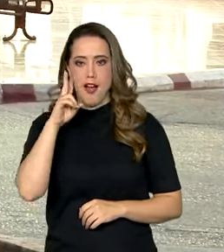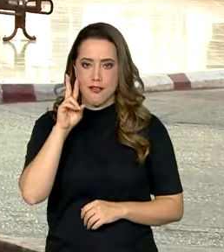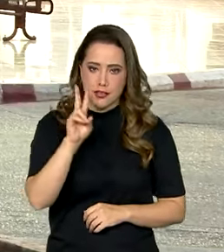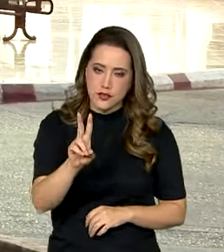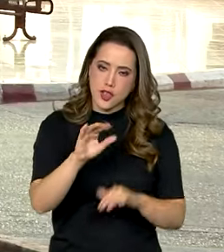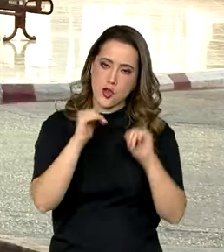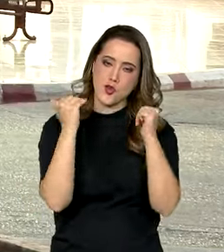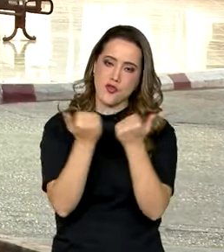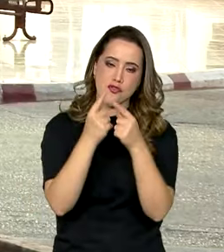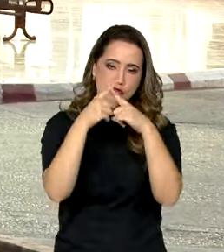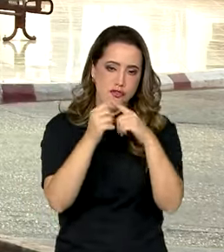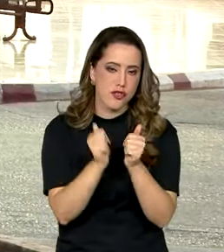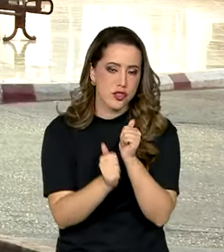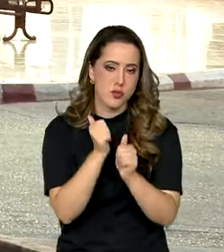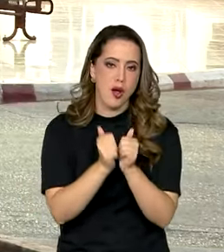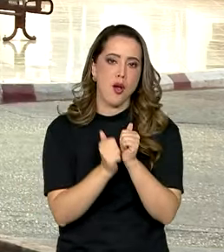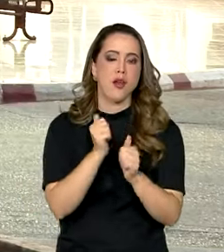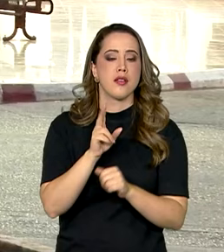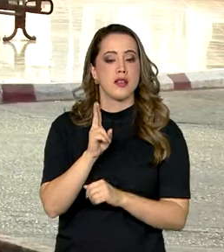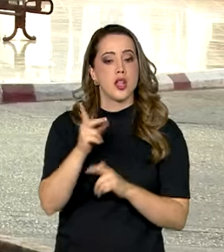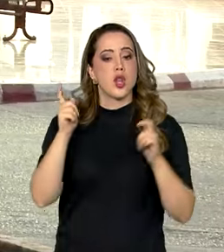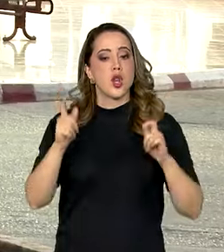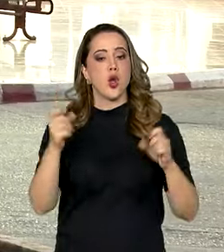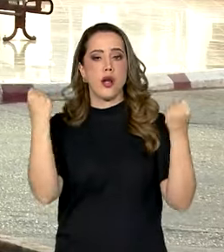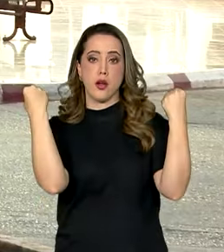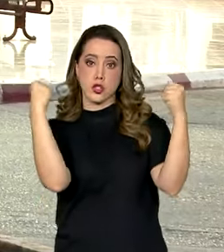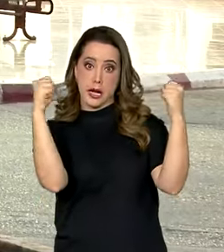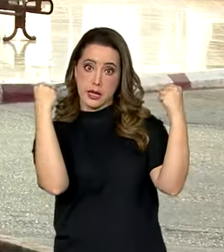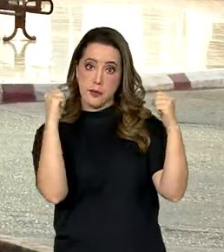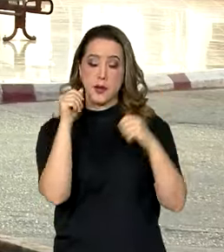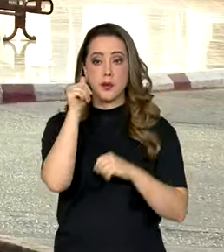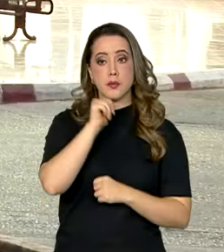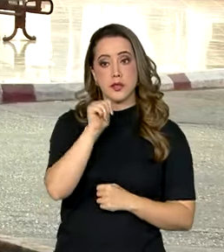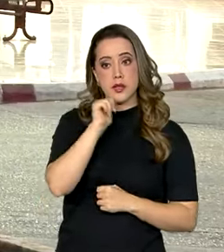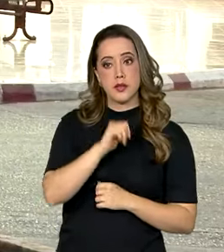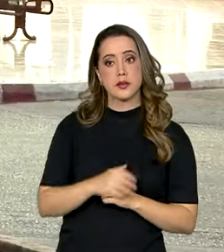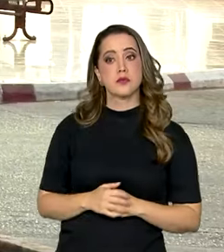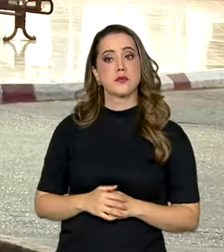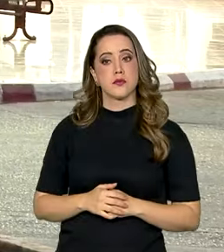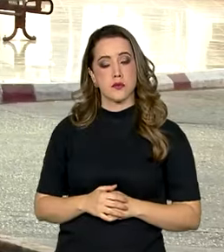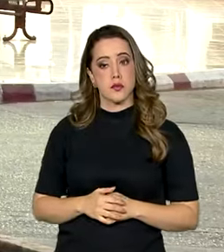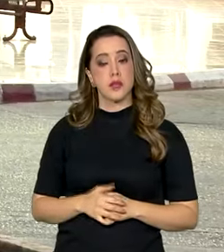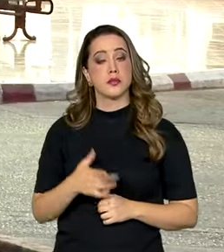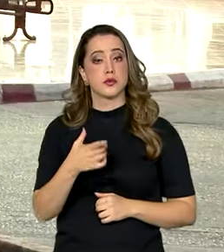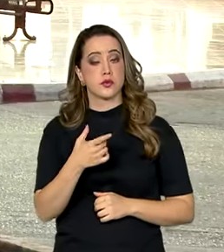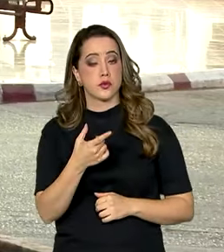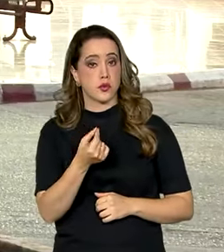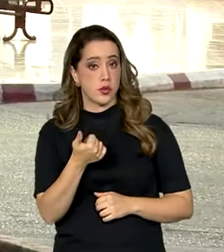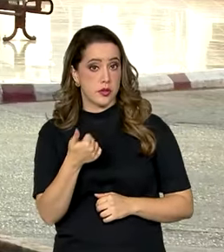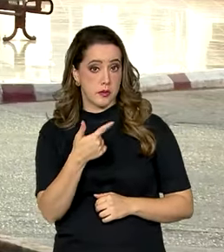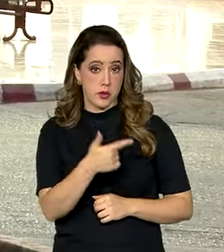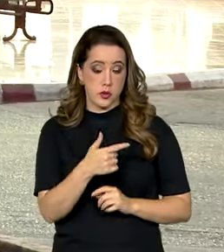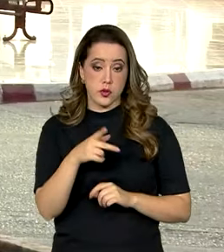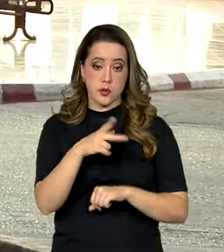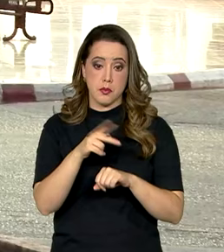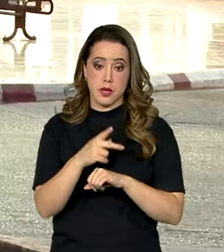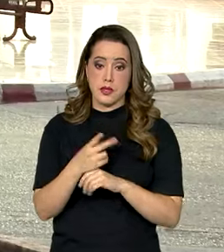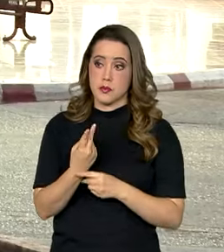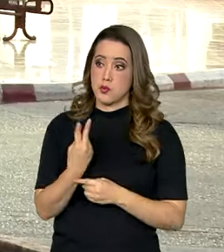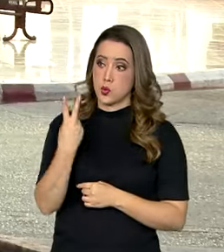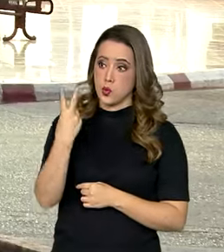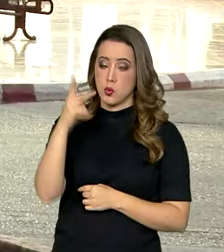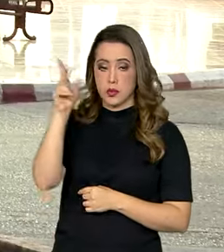jogos de futebol e existem academias femininas. Em 2012, o país mandou duas atletas mulheres para as